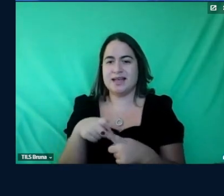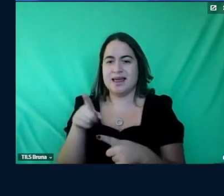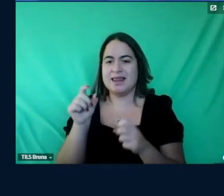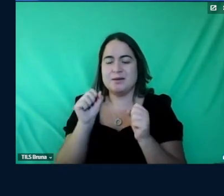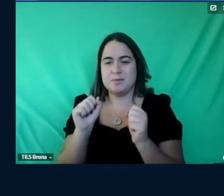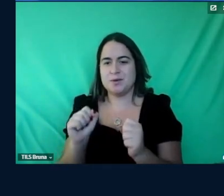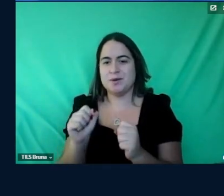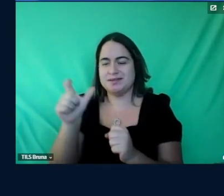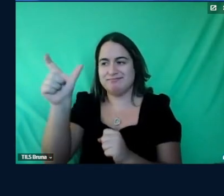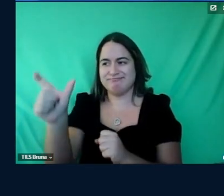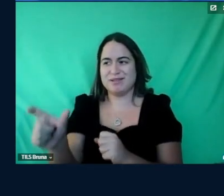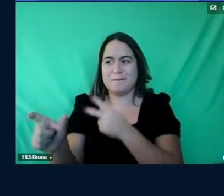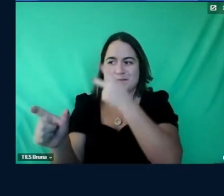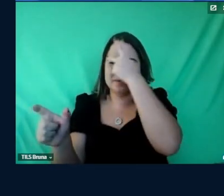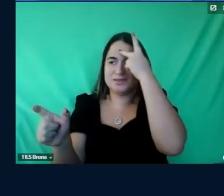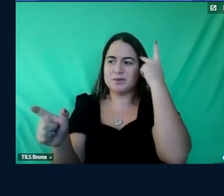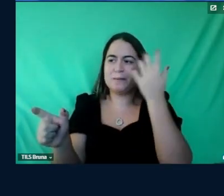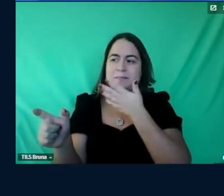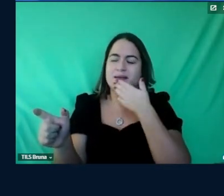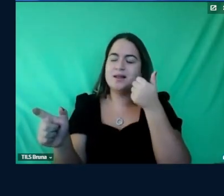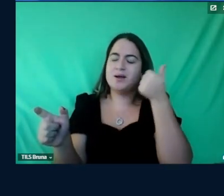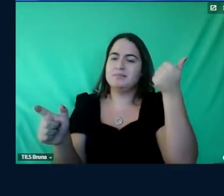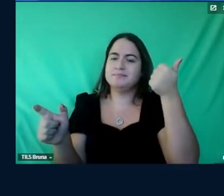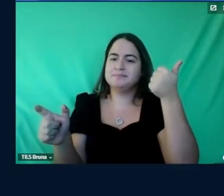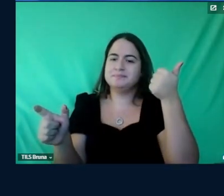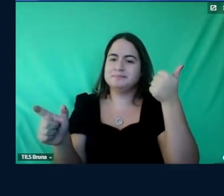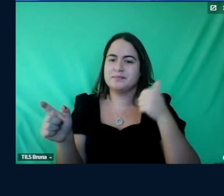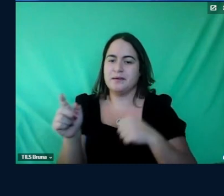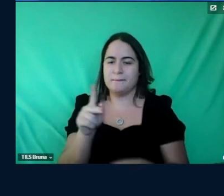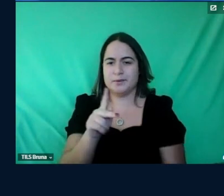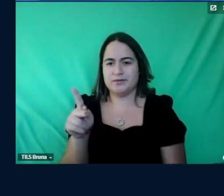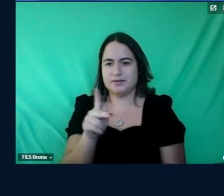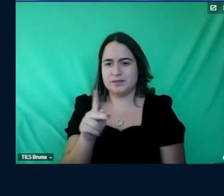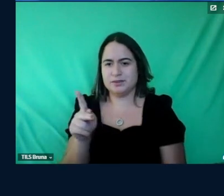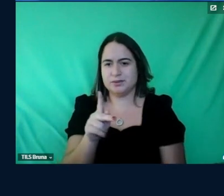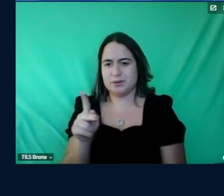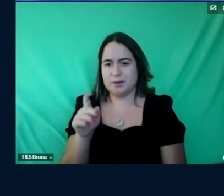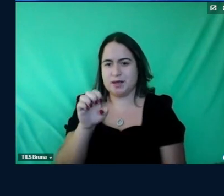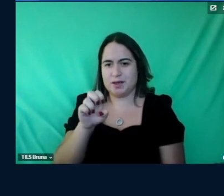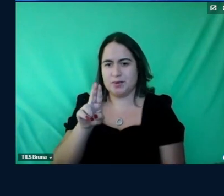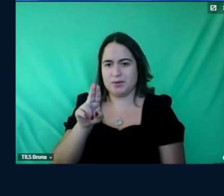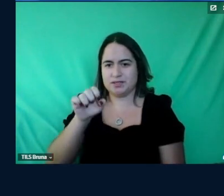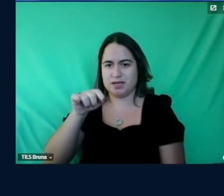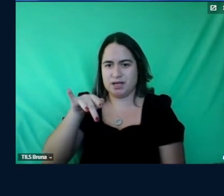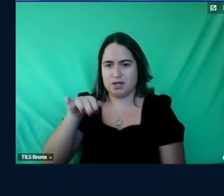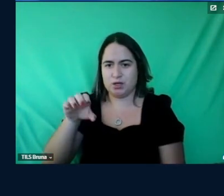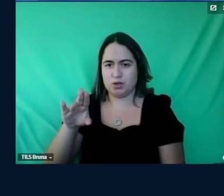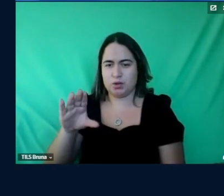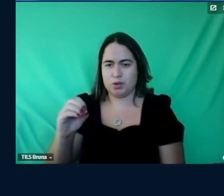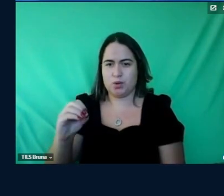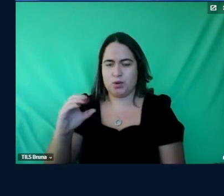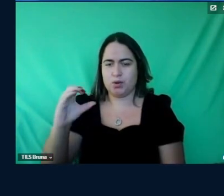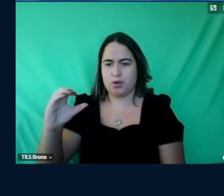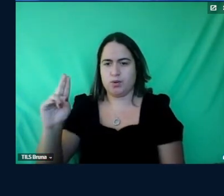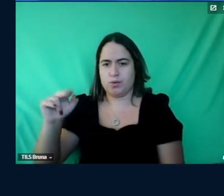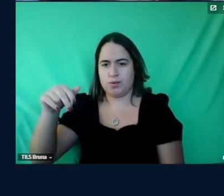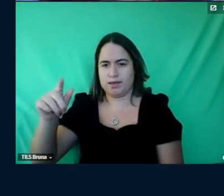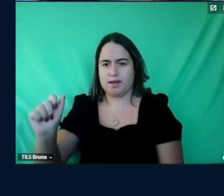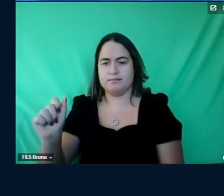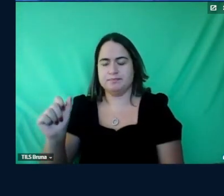pessoa melhor né o professor Eugênio Cunha no livro dele Autismo e Inclusão